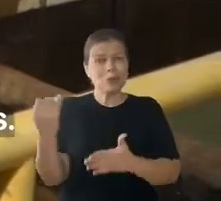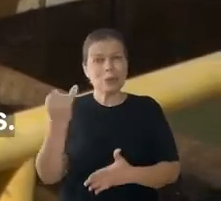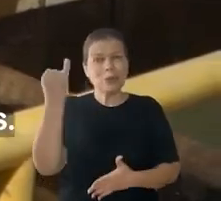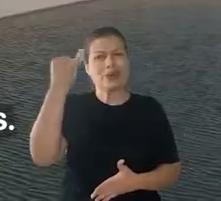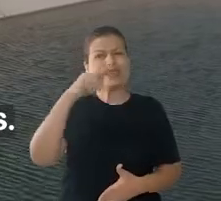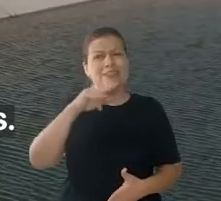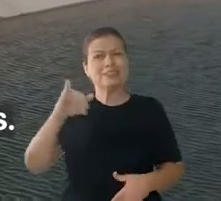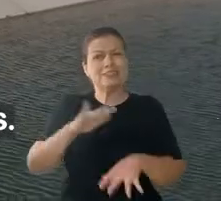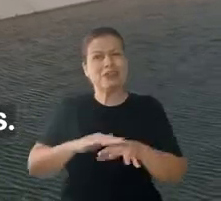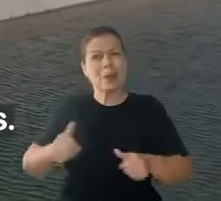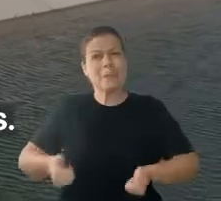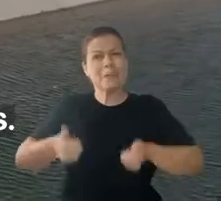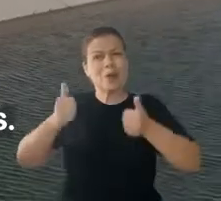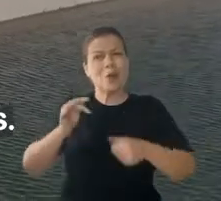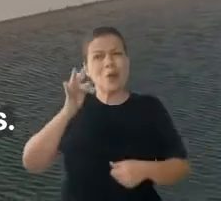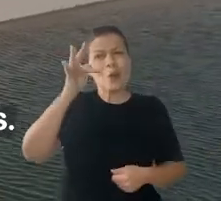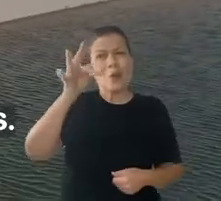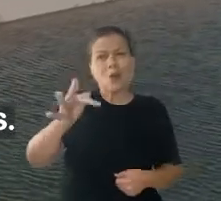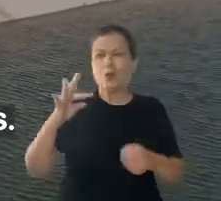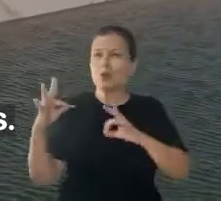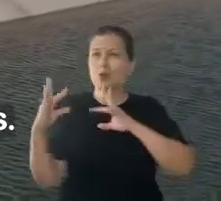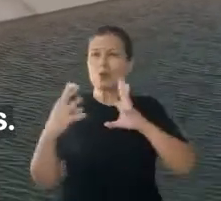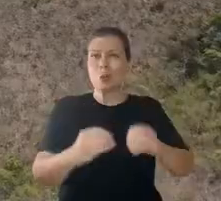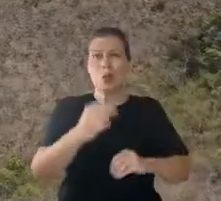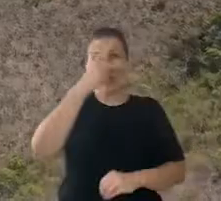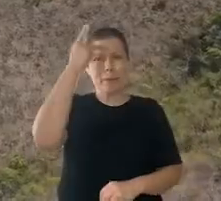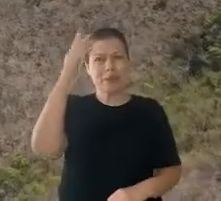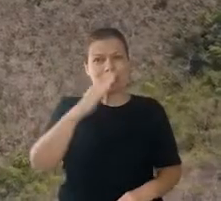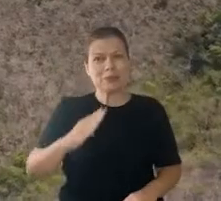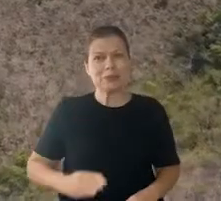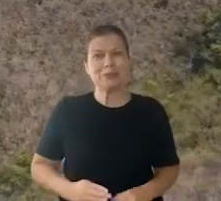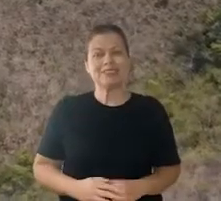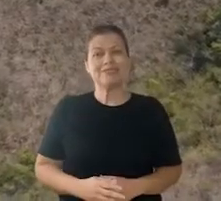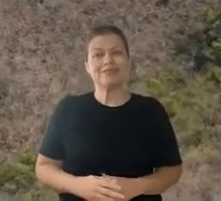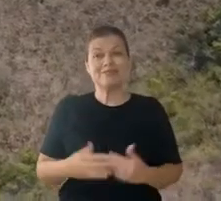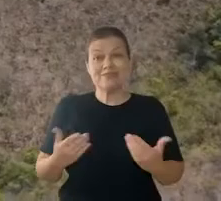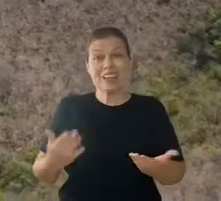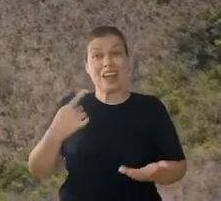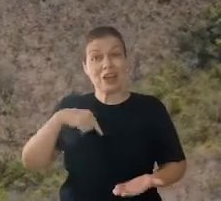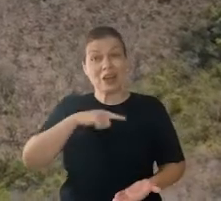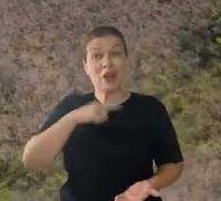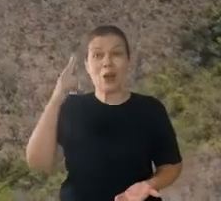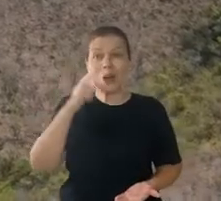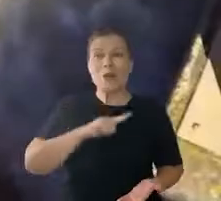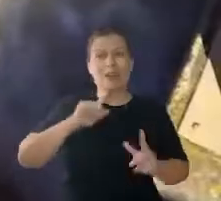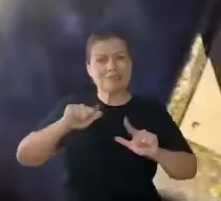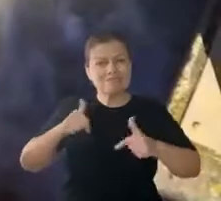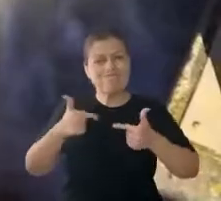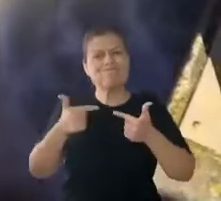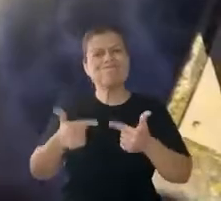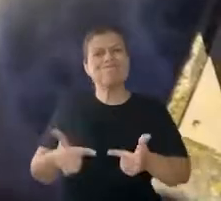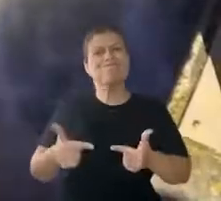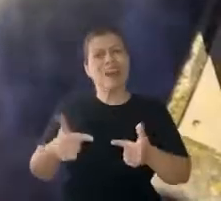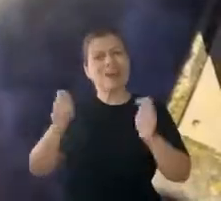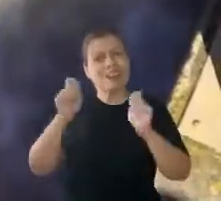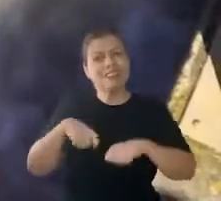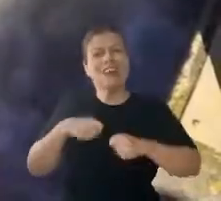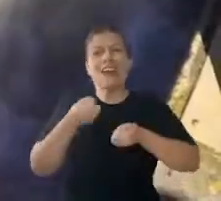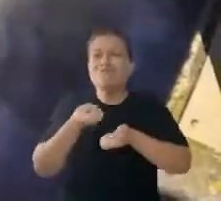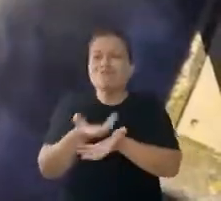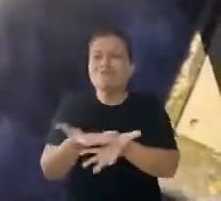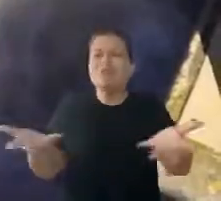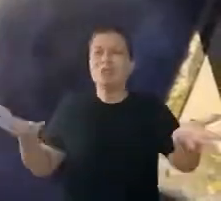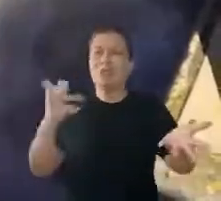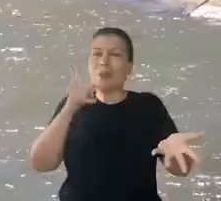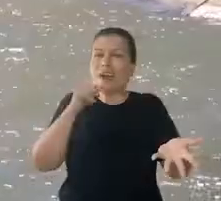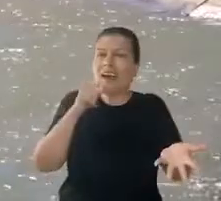para garantir um futuro melhor para todos os brasileiros. Assim, vamos conseguir trabalhar para garantir melhor distribuição